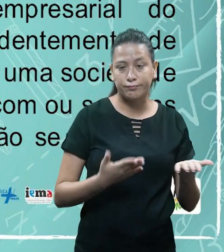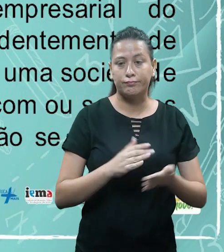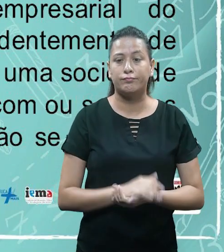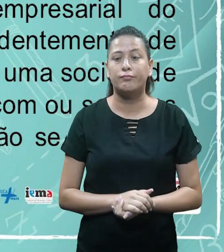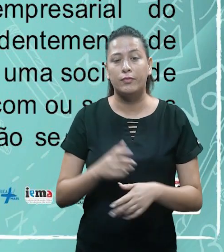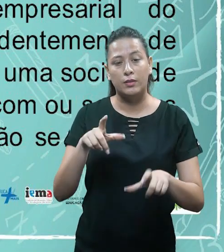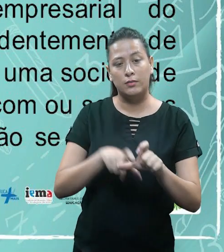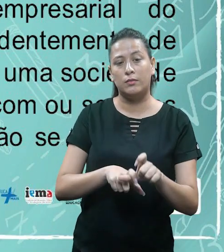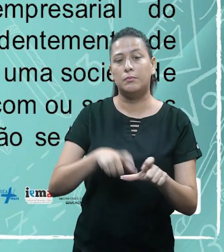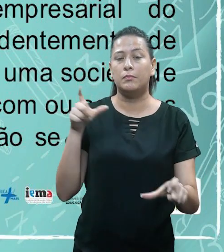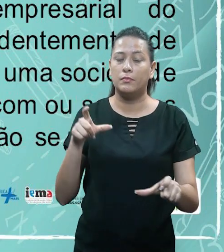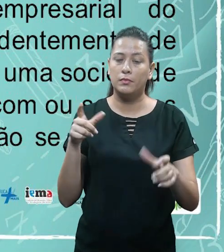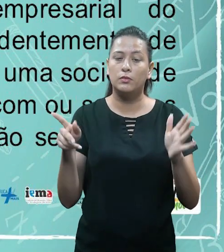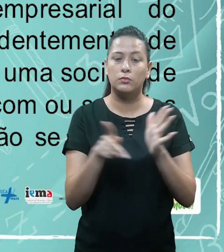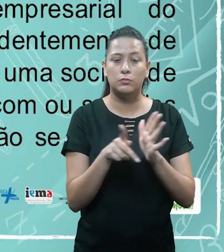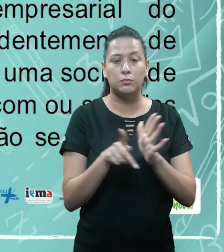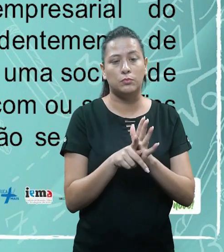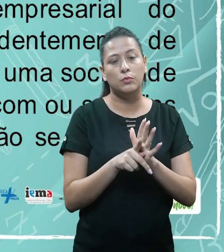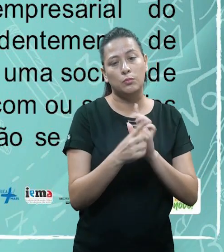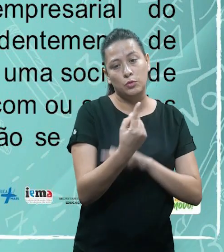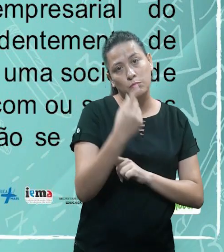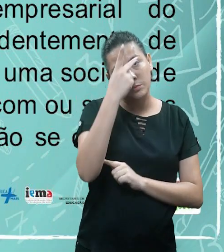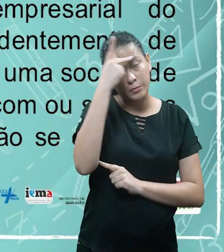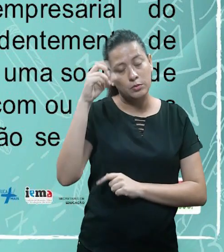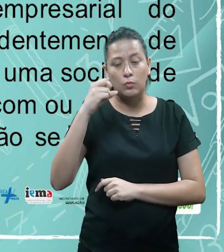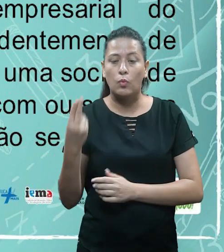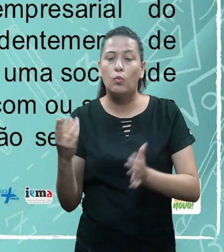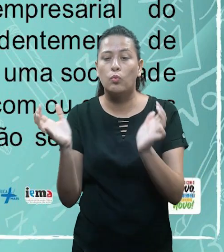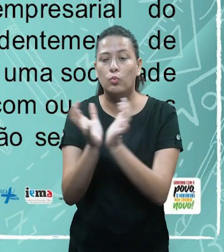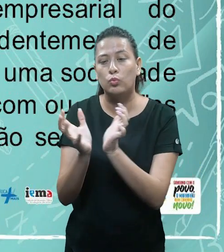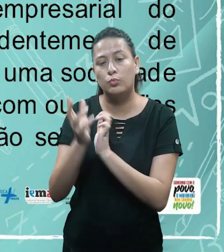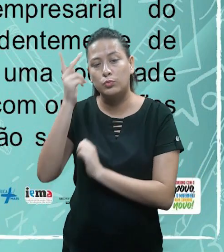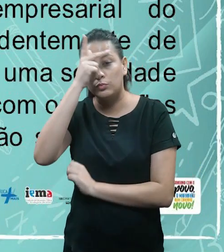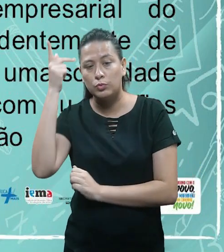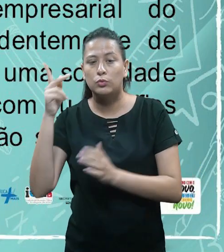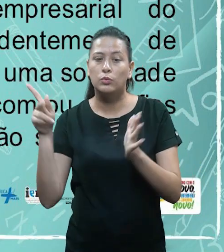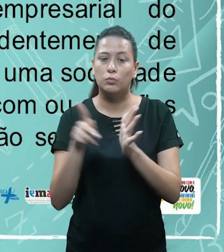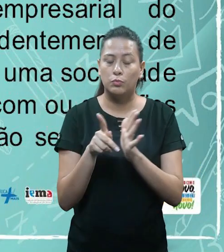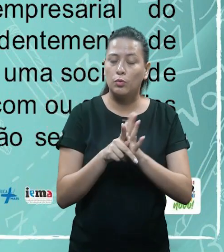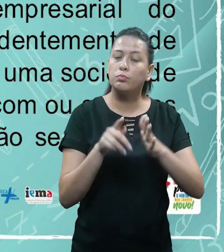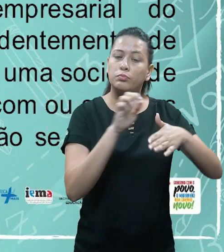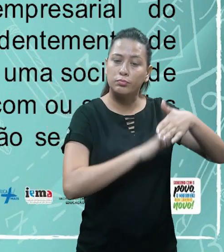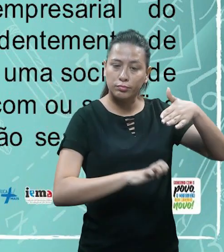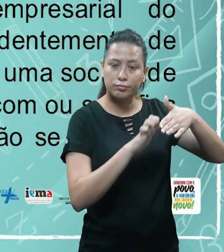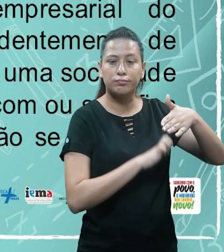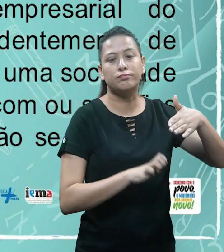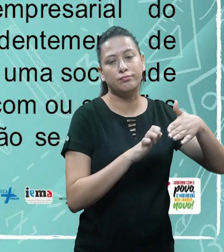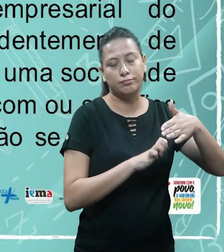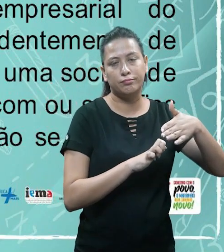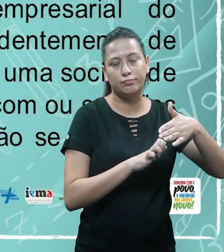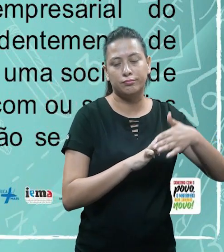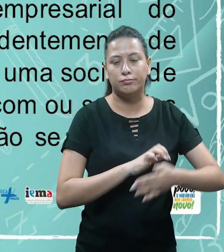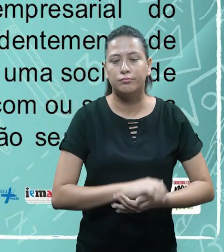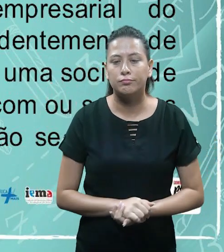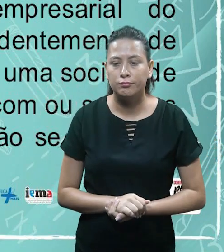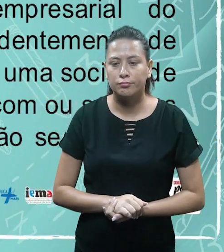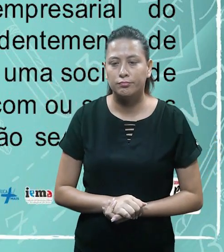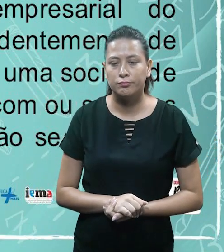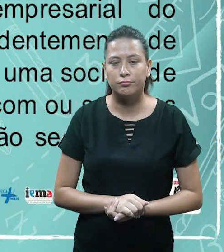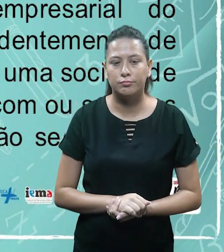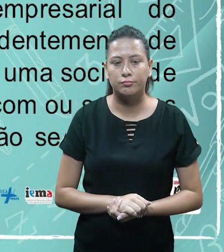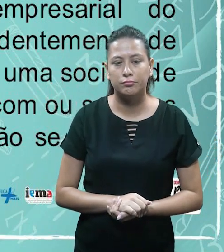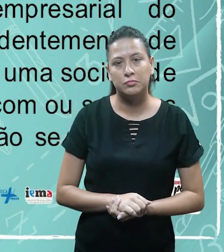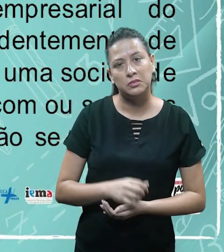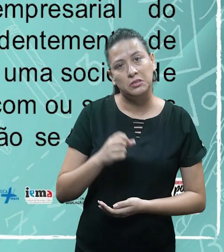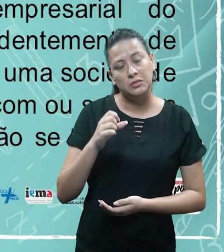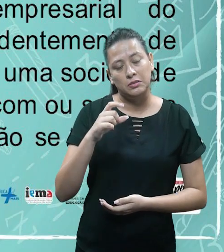a uma pessoa, um conjunto de pessoas, uma sociedade e da instituição de qualquer natureza ou finalidade, com ou